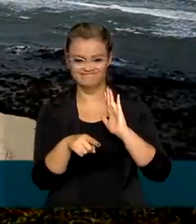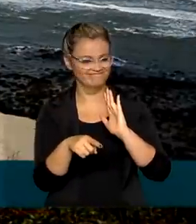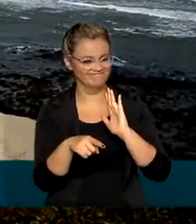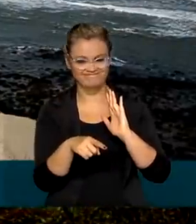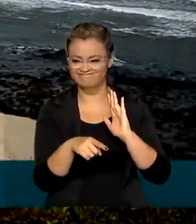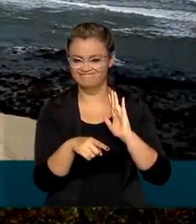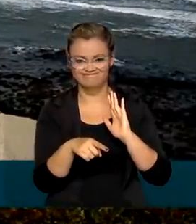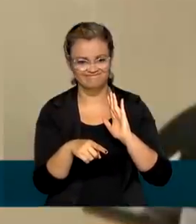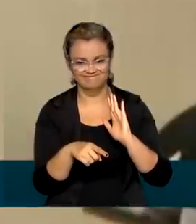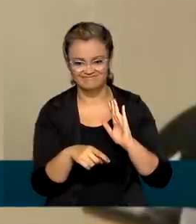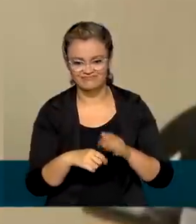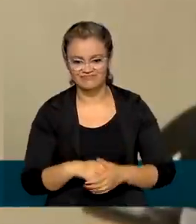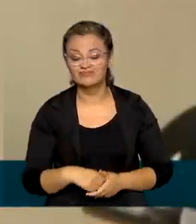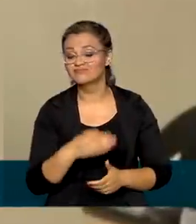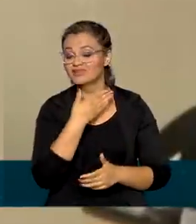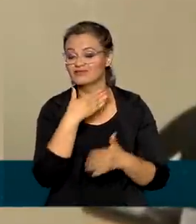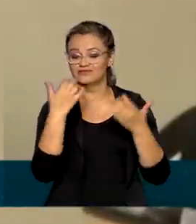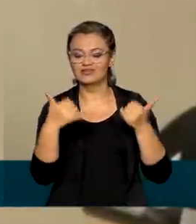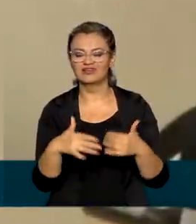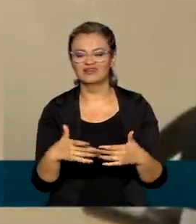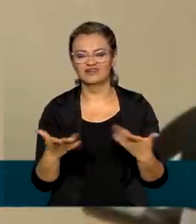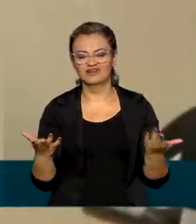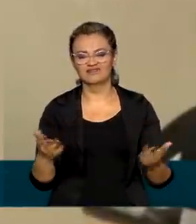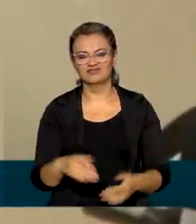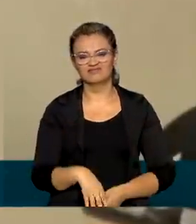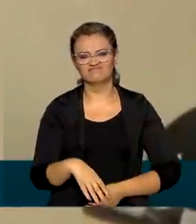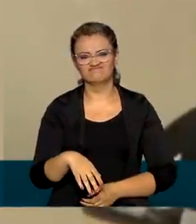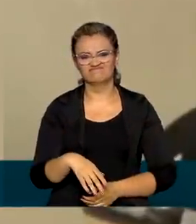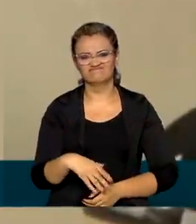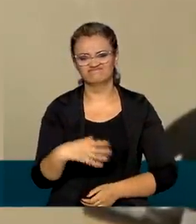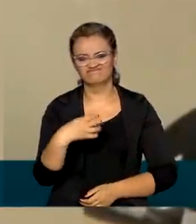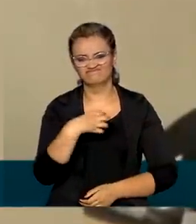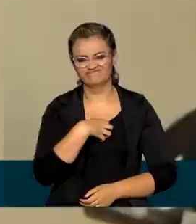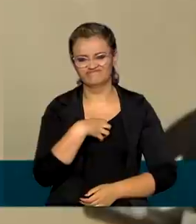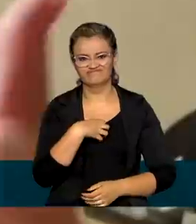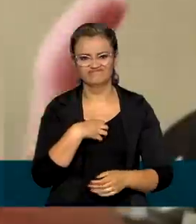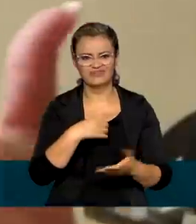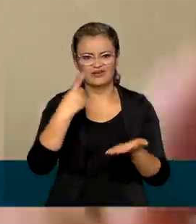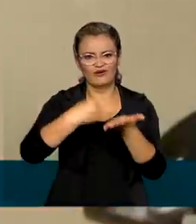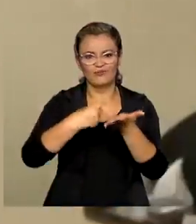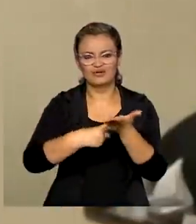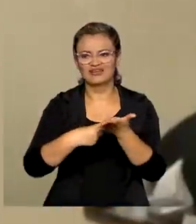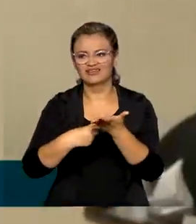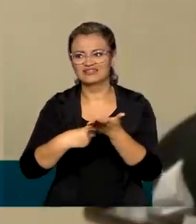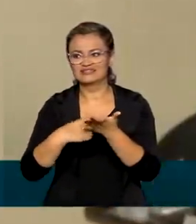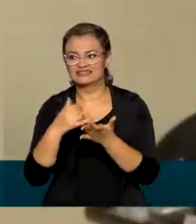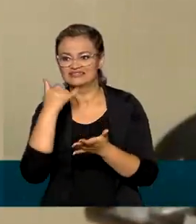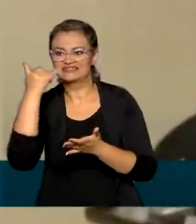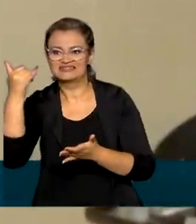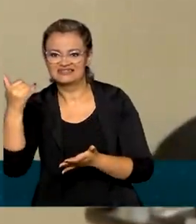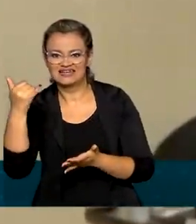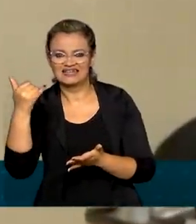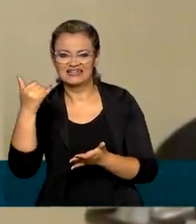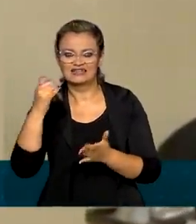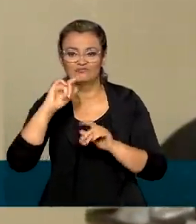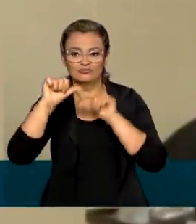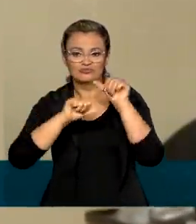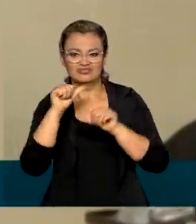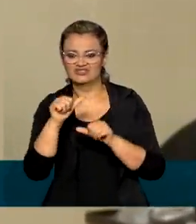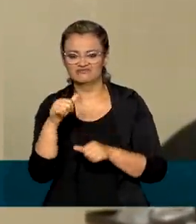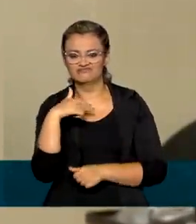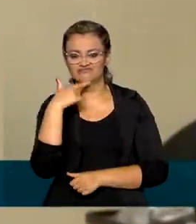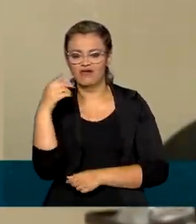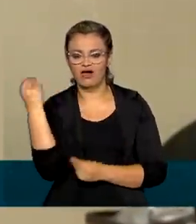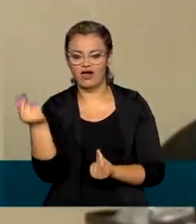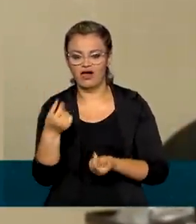que não acontecem. Há aquele desgaste de que se você precisar trocar sua passagem, você ficar horas tentando falar com o call center dessas